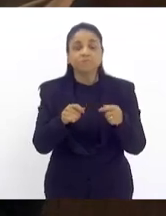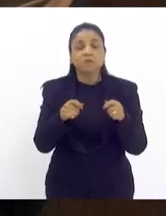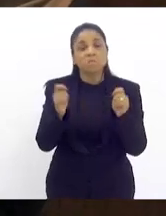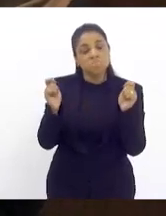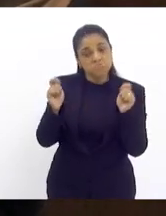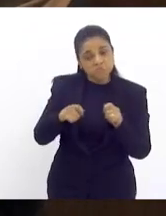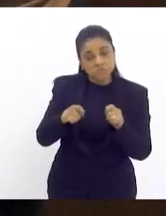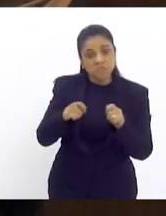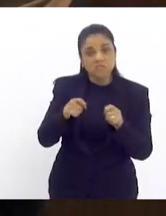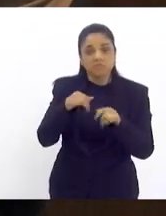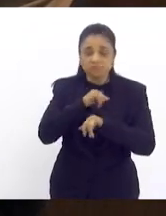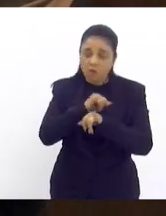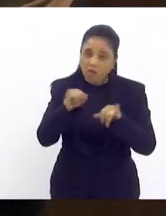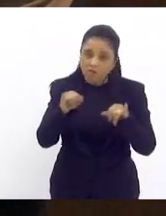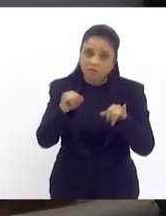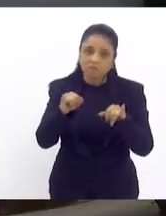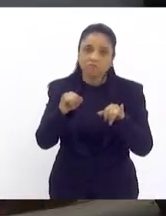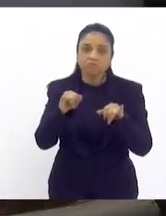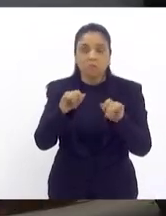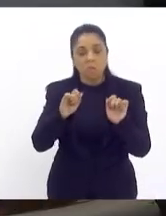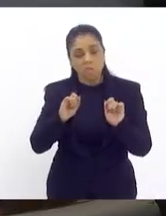pode vir a acontecer muito obrigado